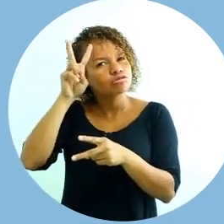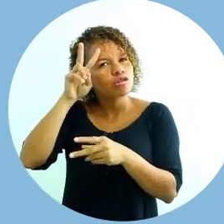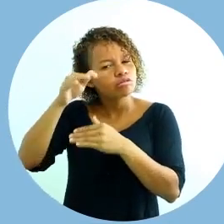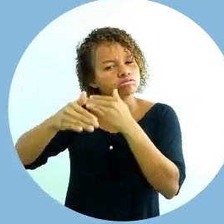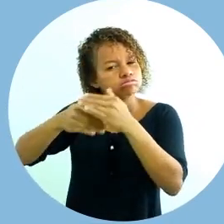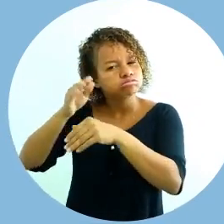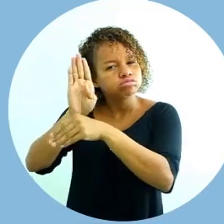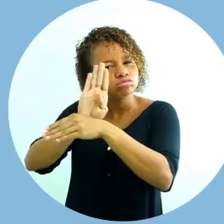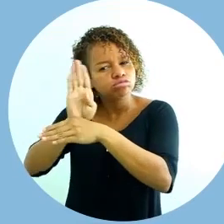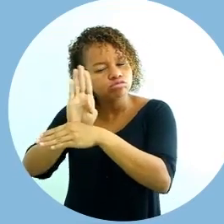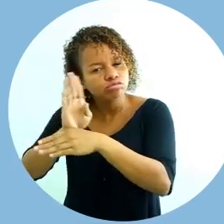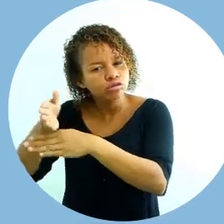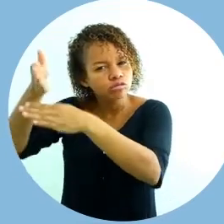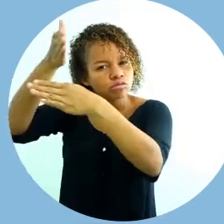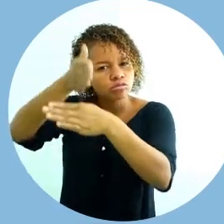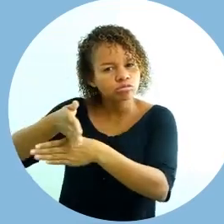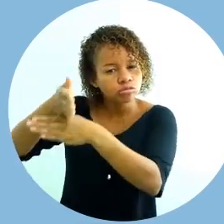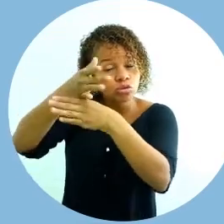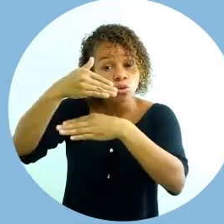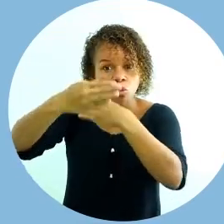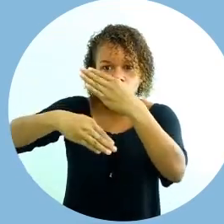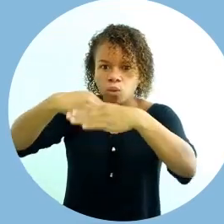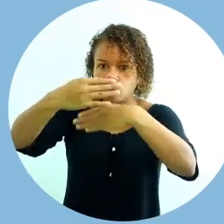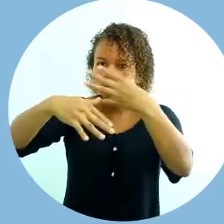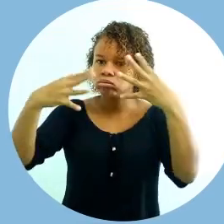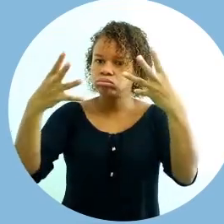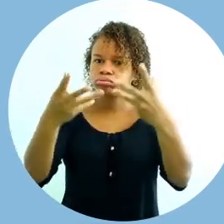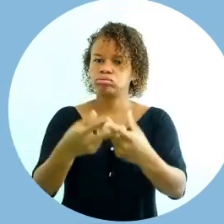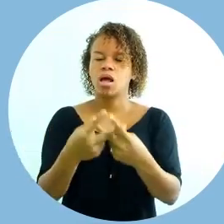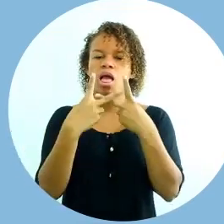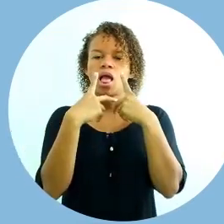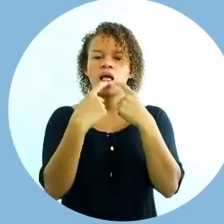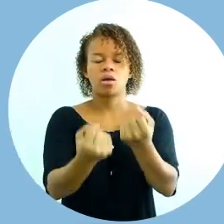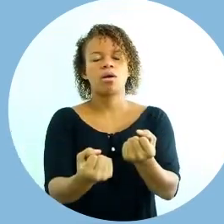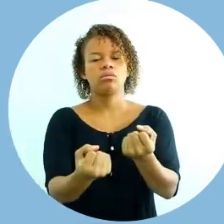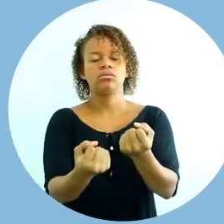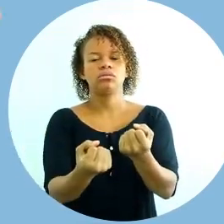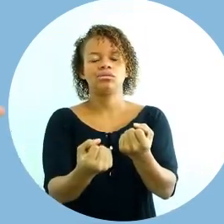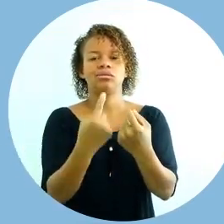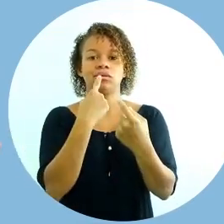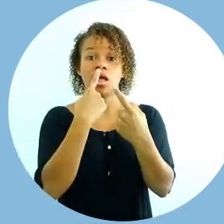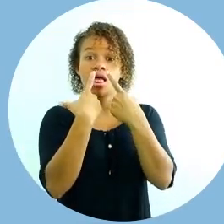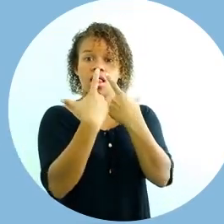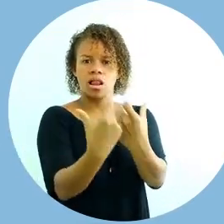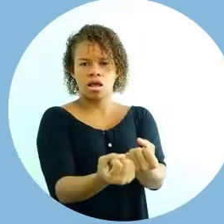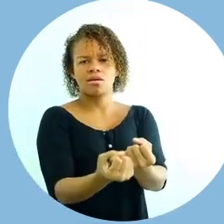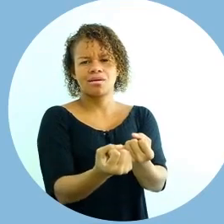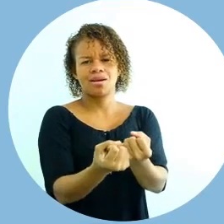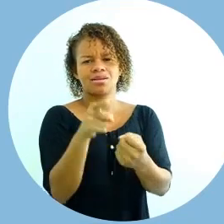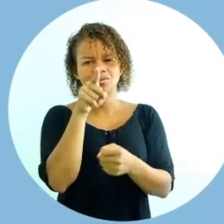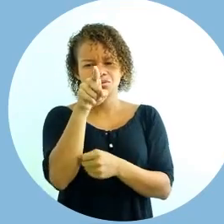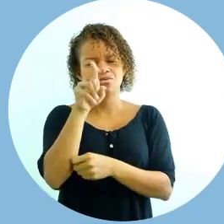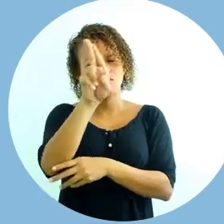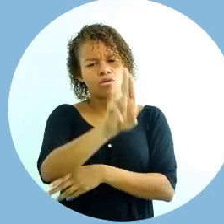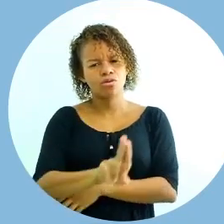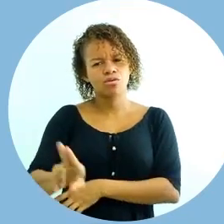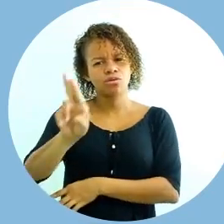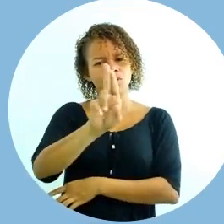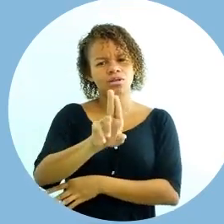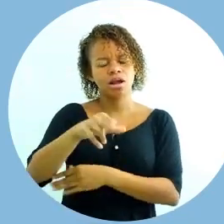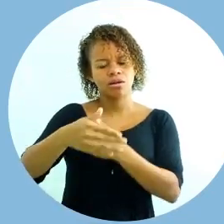produção, a linguagem audiovisual. É a linguagem que você vai utilizar na construção das vídeo-aulas.